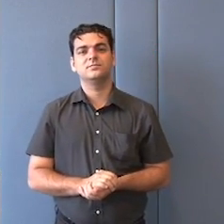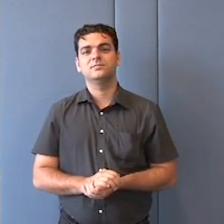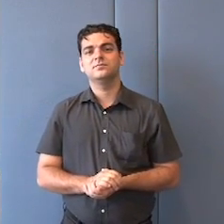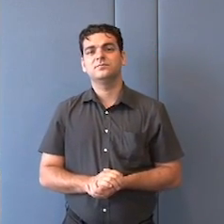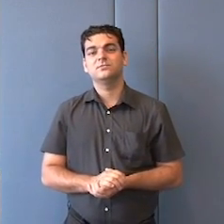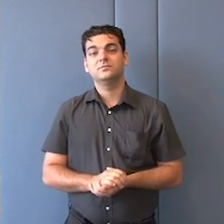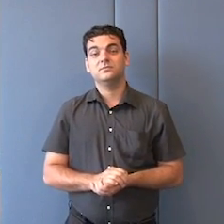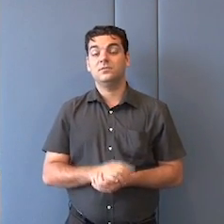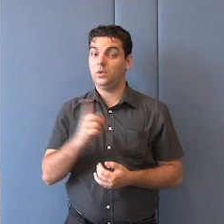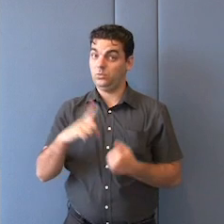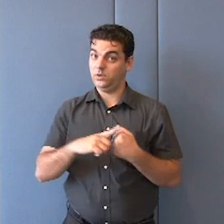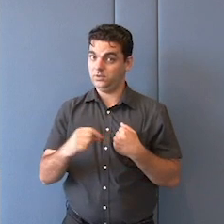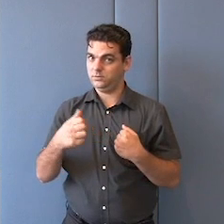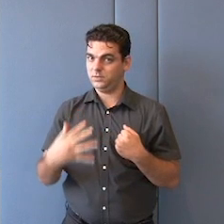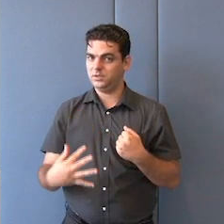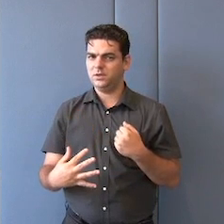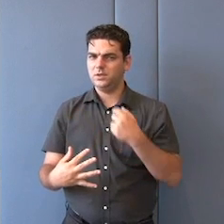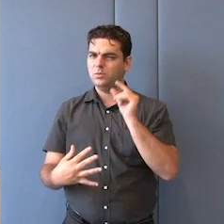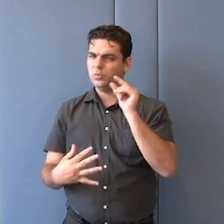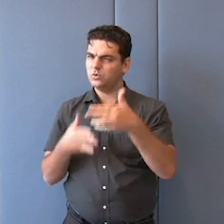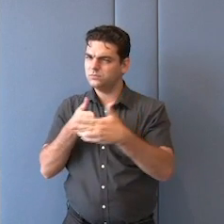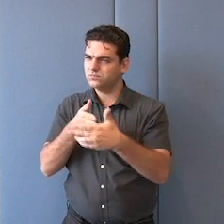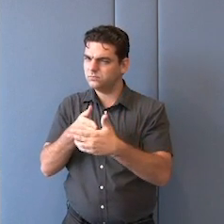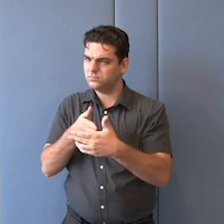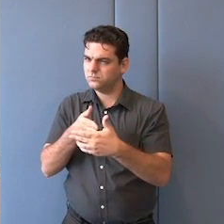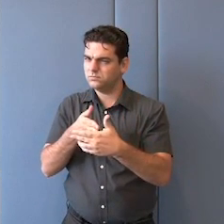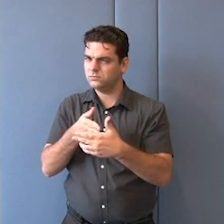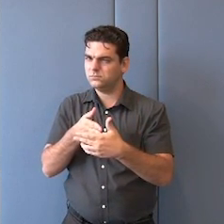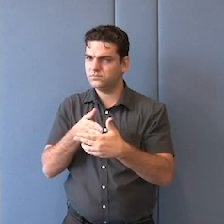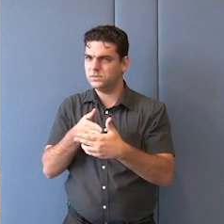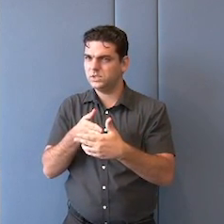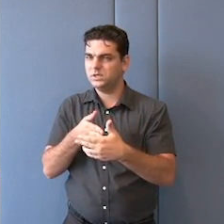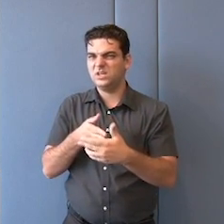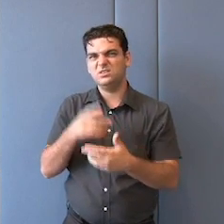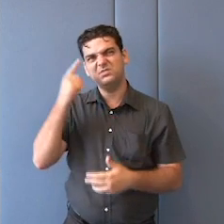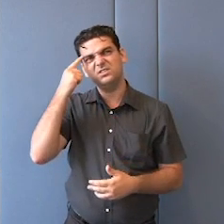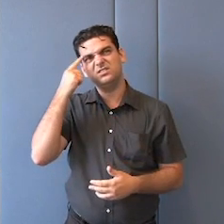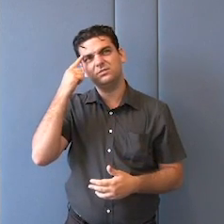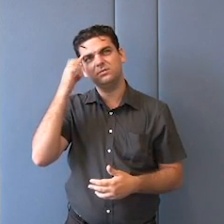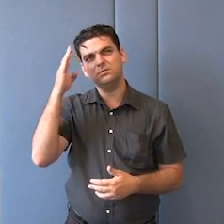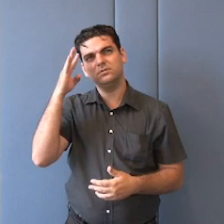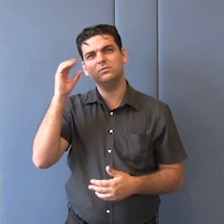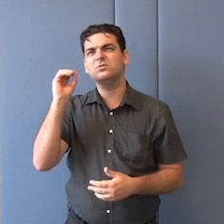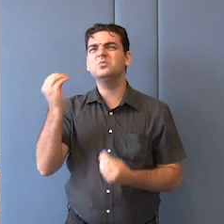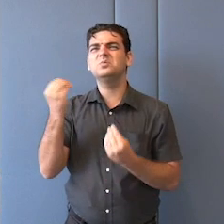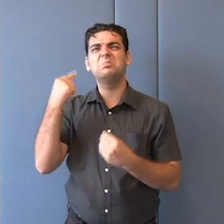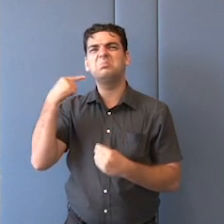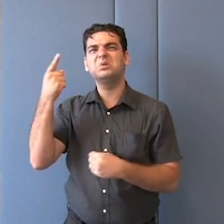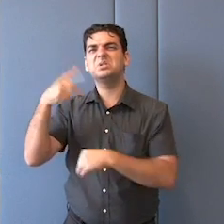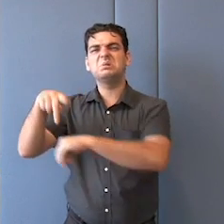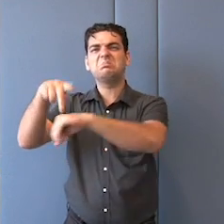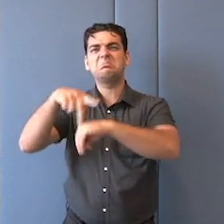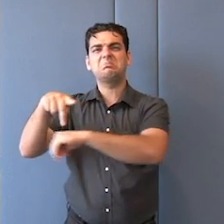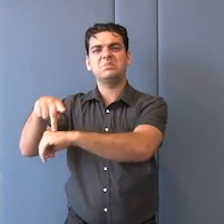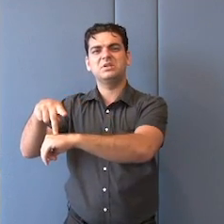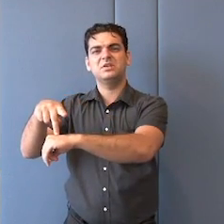esse artigo já começa a colocar um desafio maior do que a gente imagina quando a gente normalmente fala de política externa. Então, também,